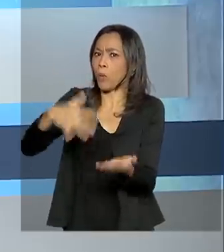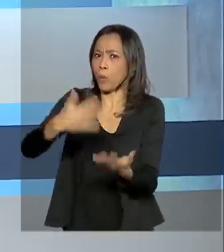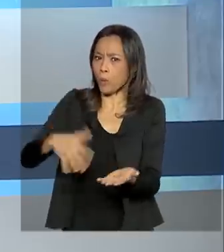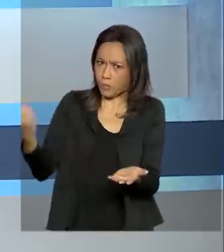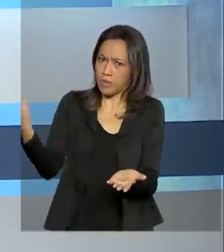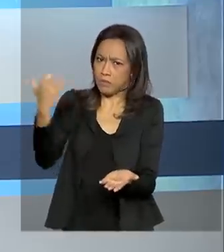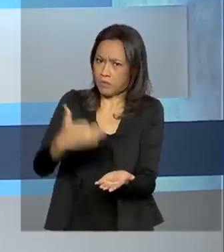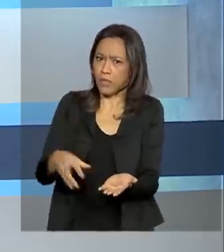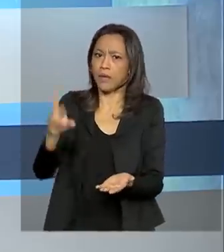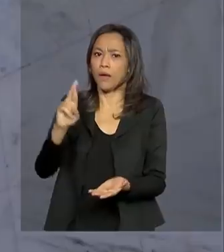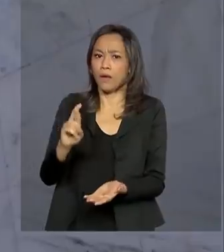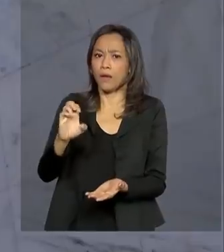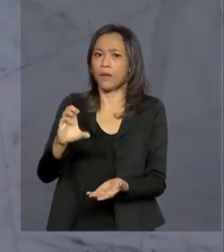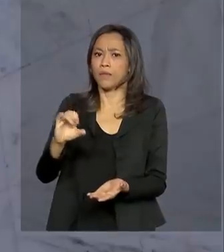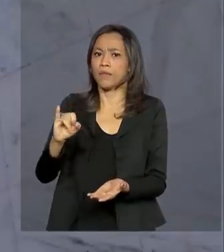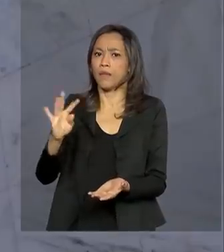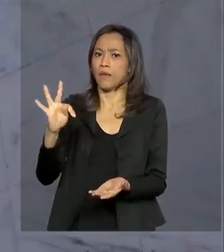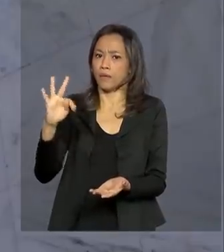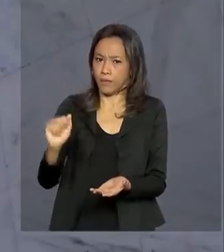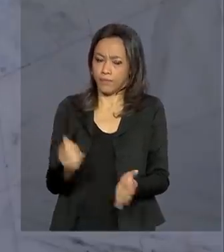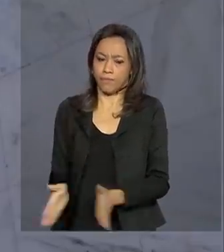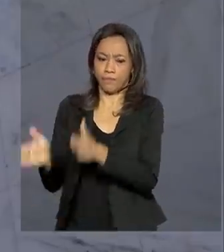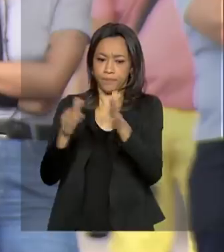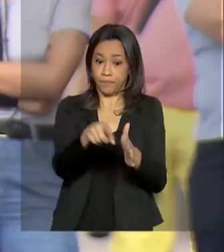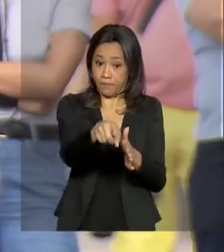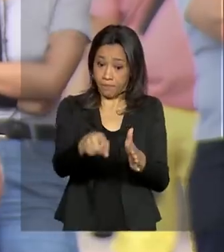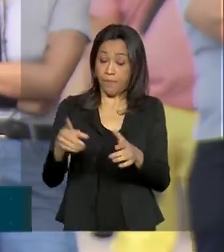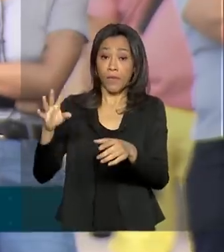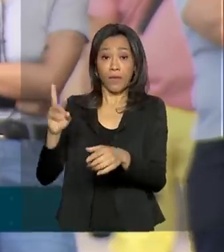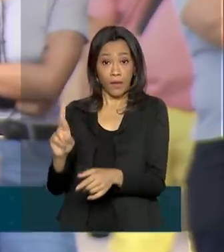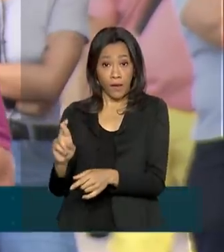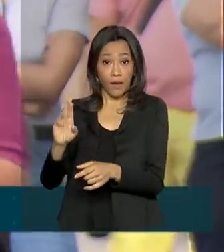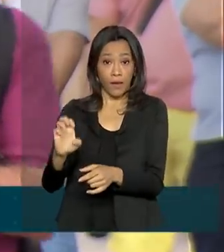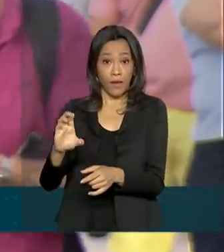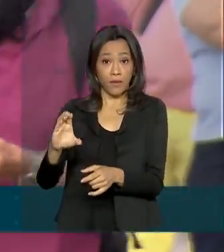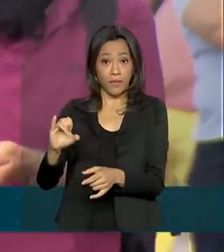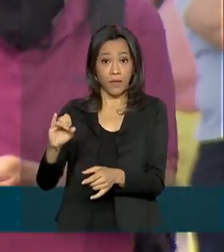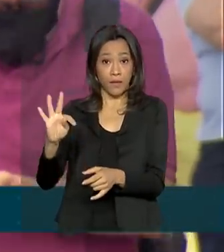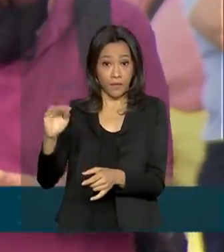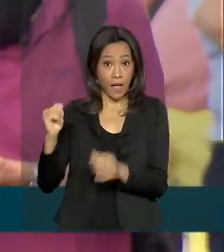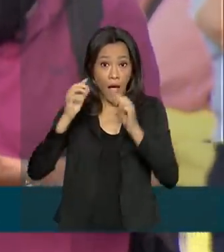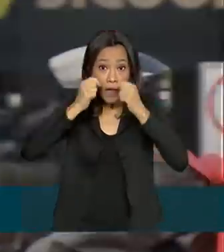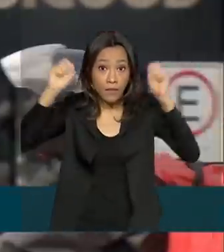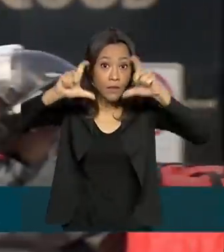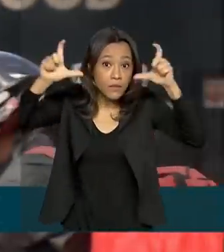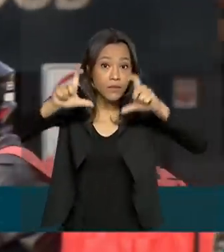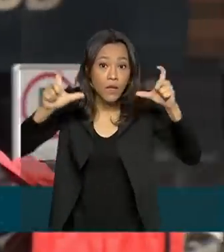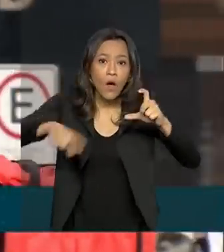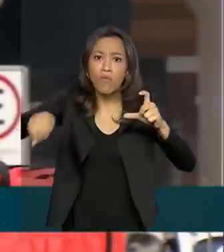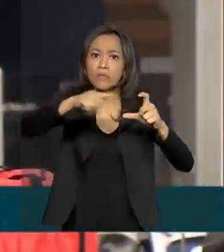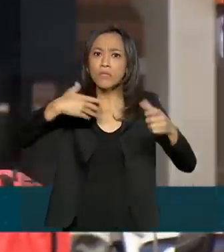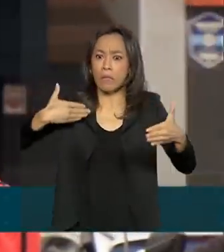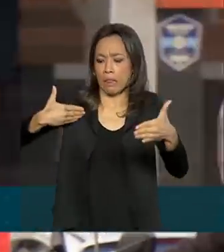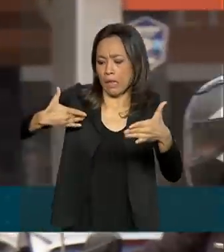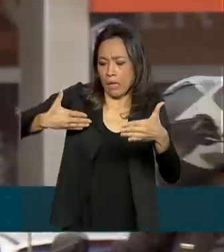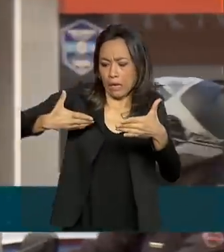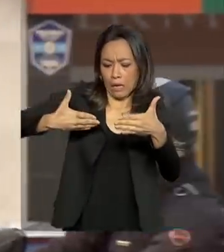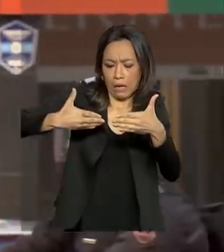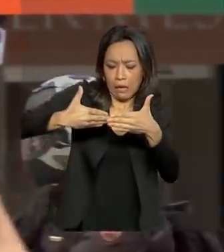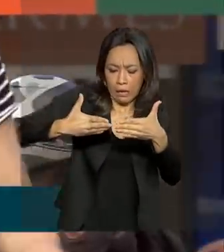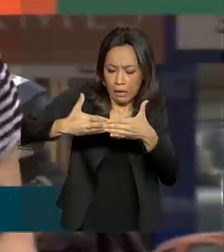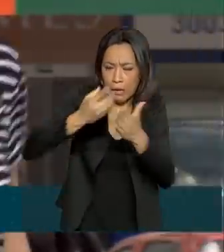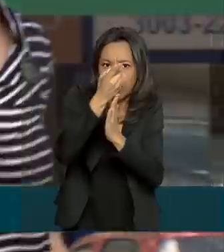segundo a Receita. A Receita alerta para que os contribuintes não deixem para a última hora. A